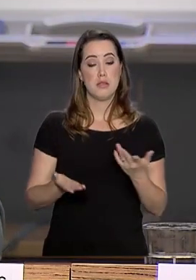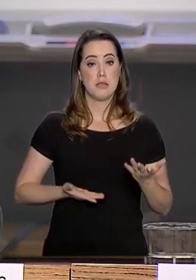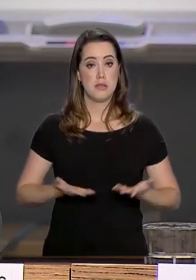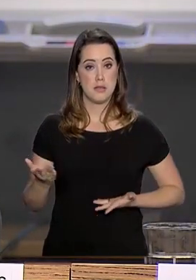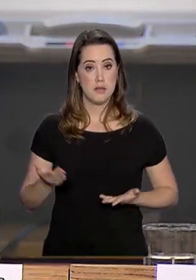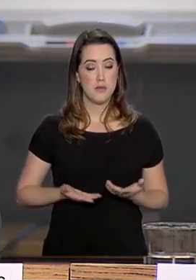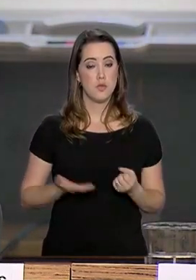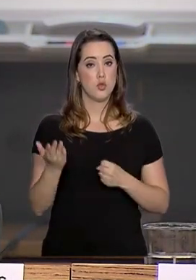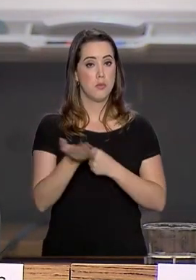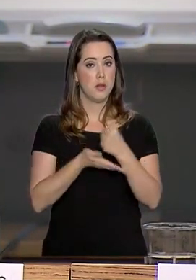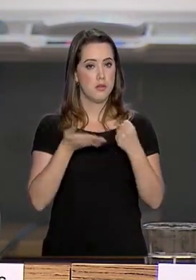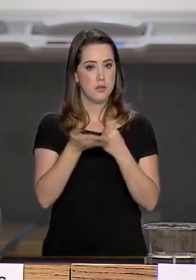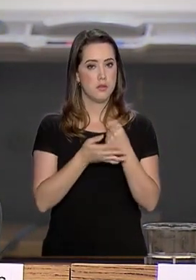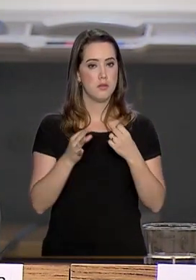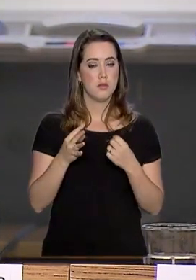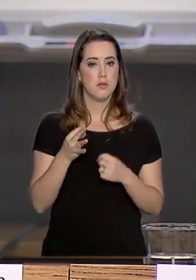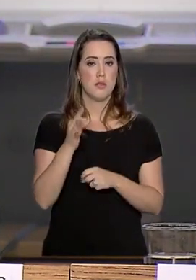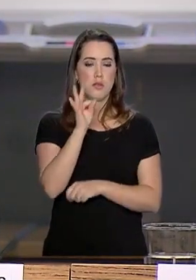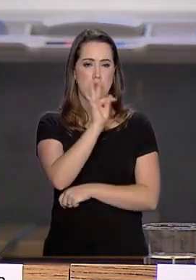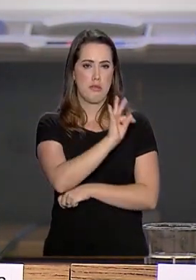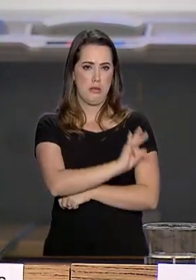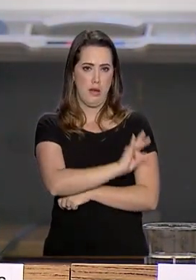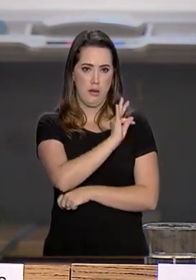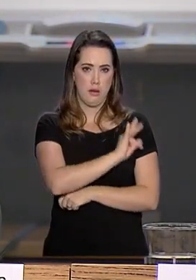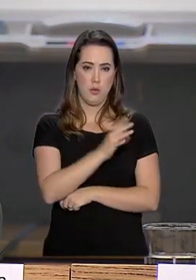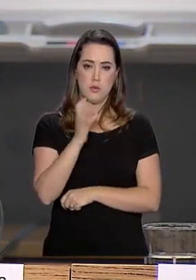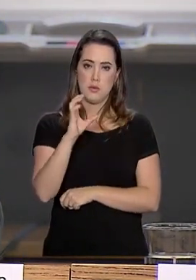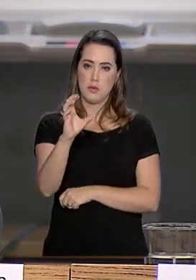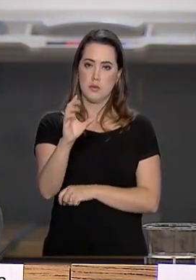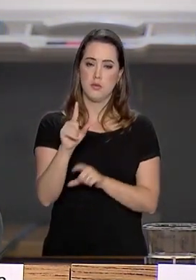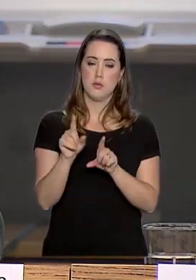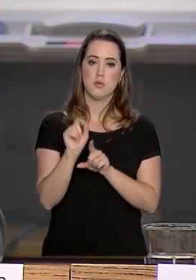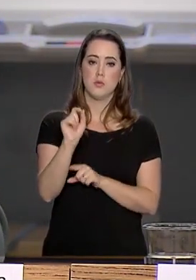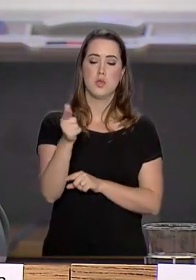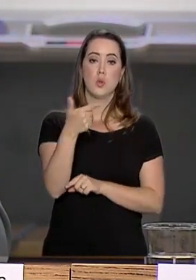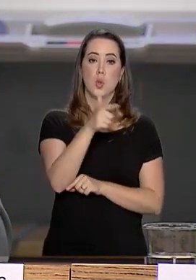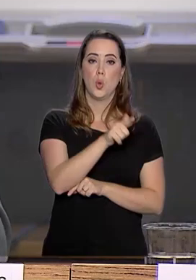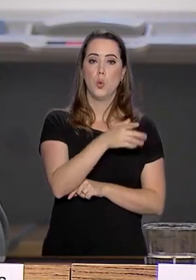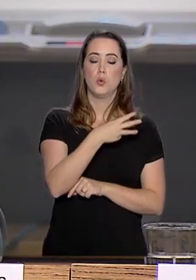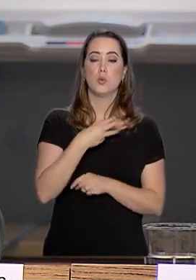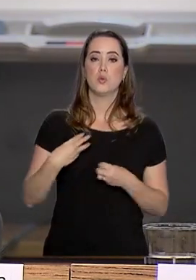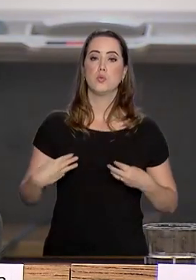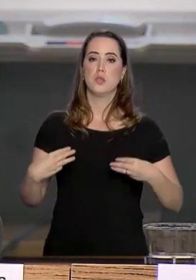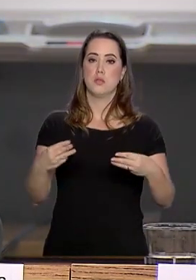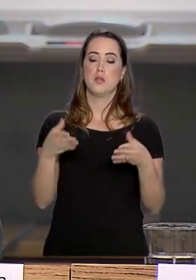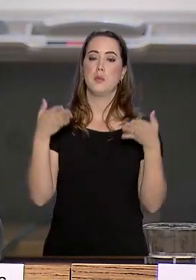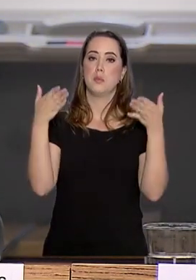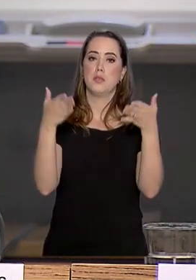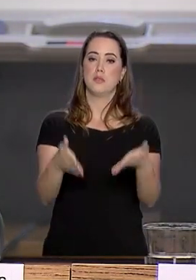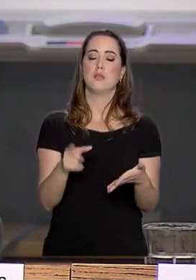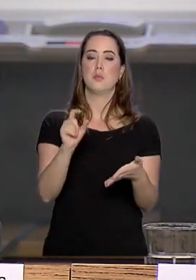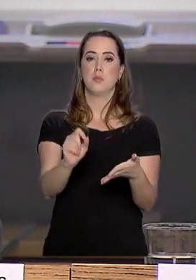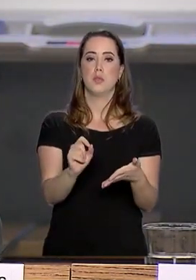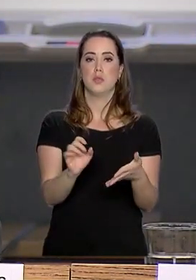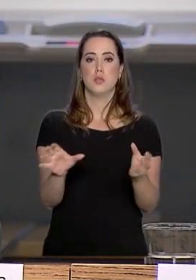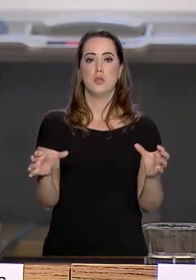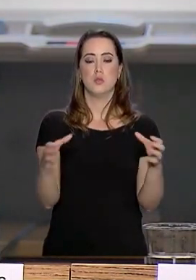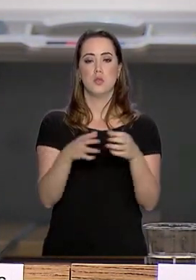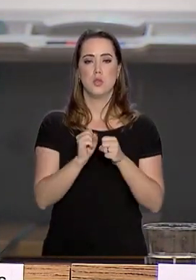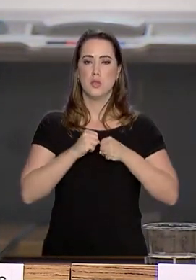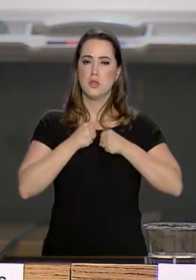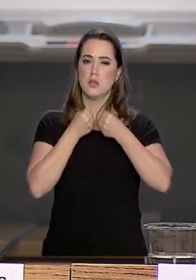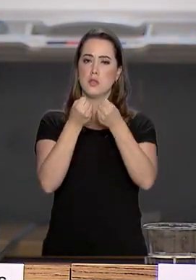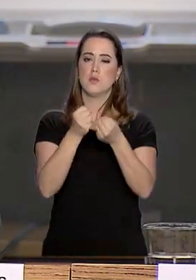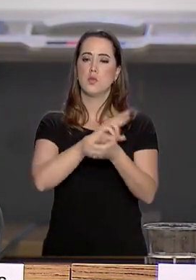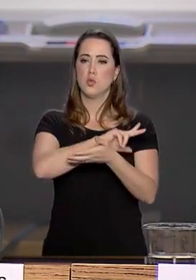embasamento técnico, científico, para que os outros ministérios participantes desse esforço